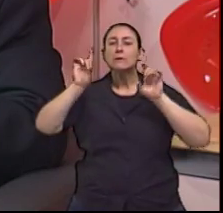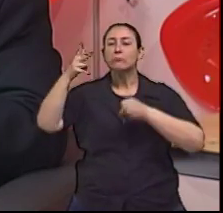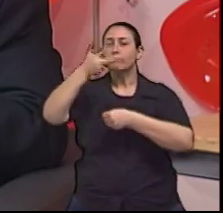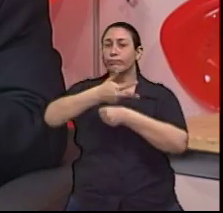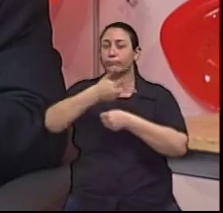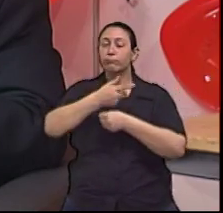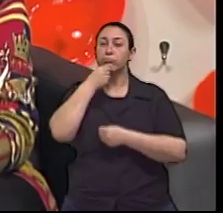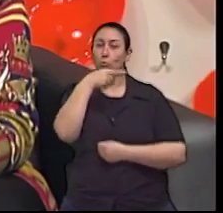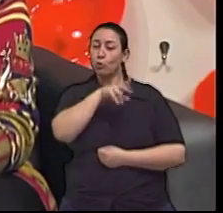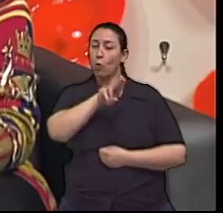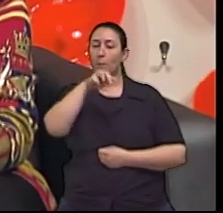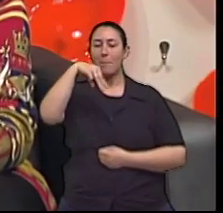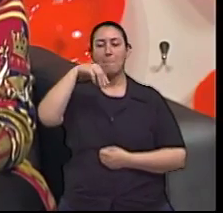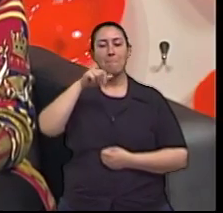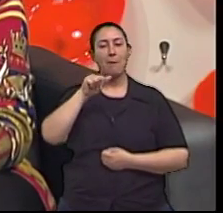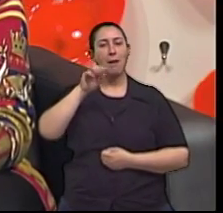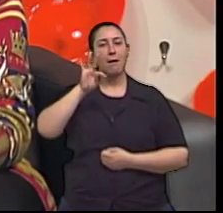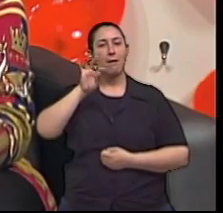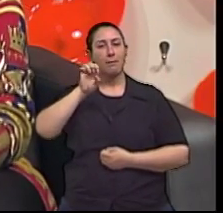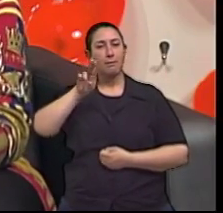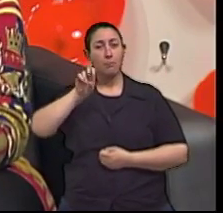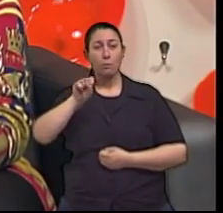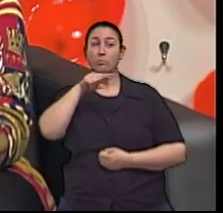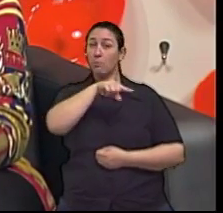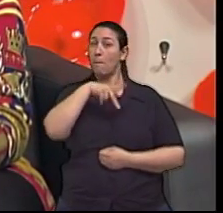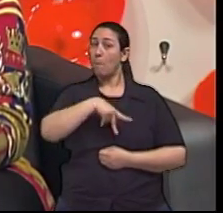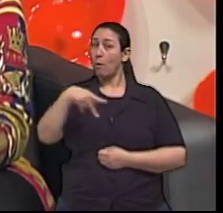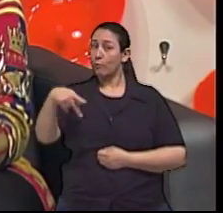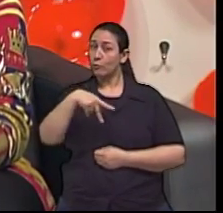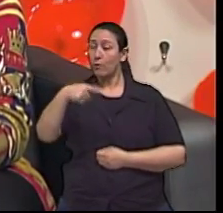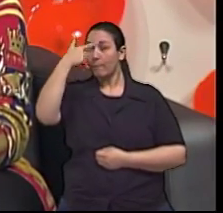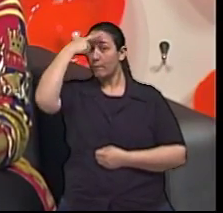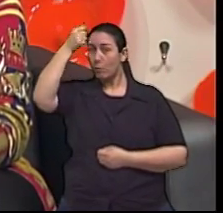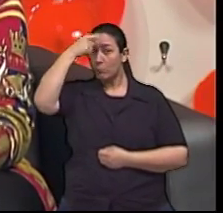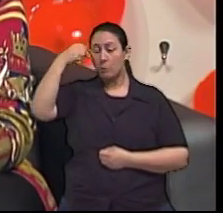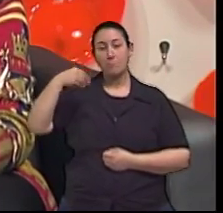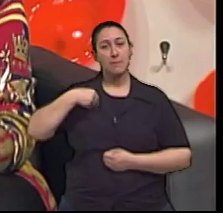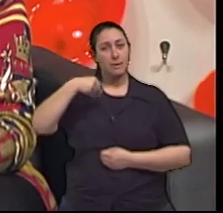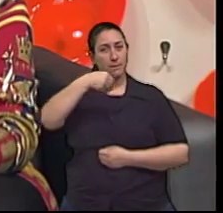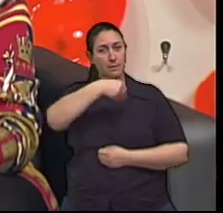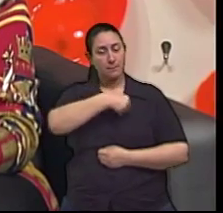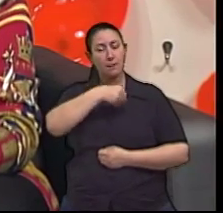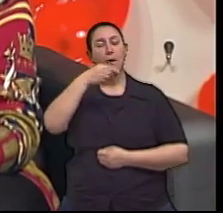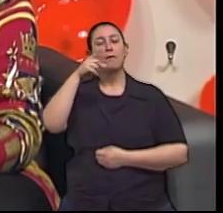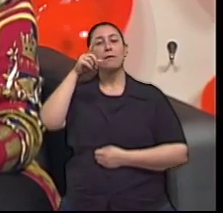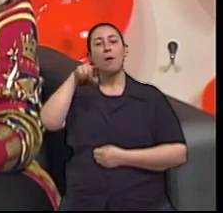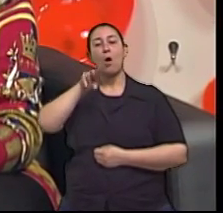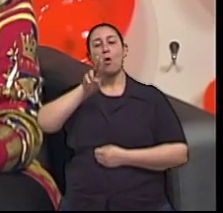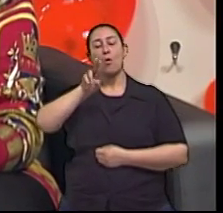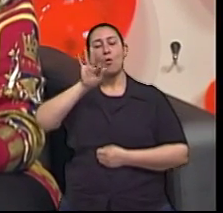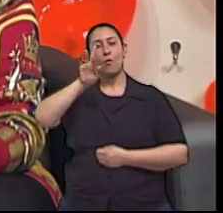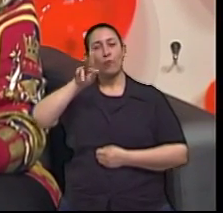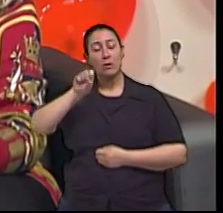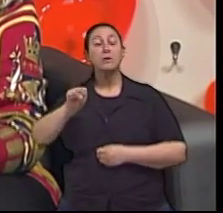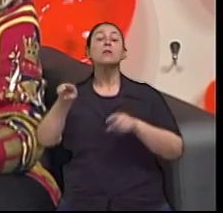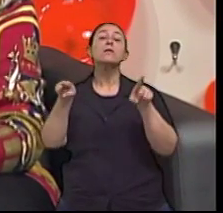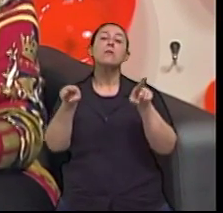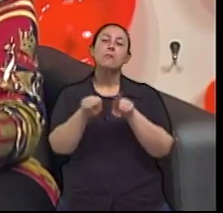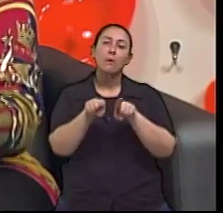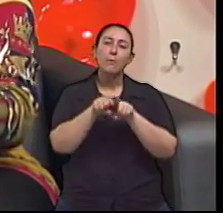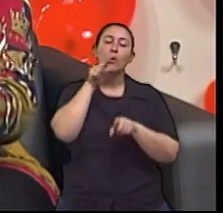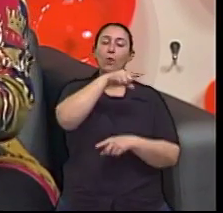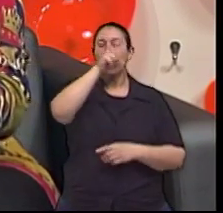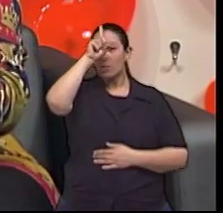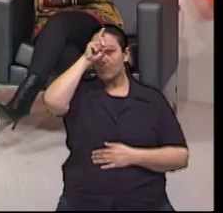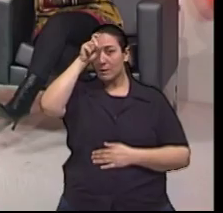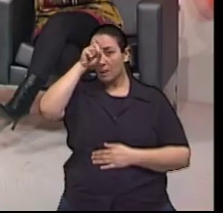Roriz Cruz, professor da Faculdade de Medicina da URGS e também do Hospital de Clínicas.